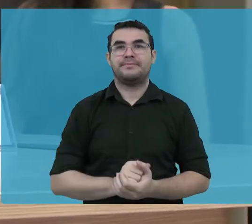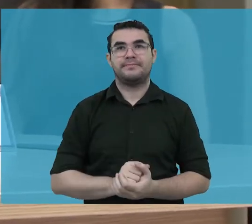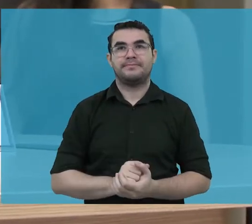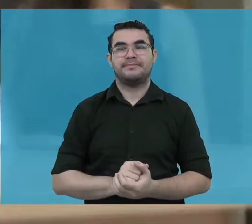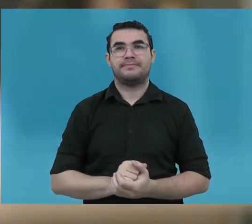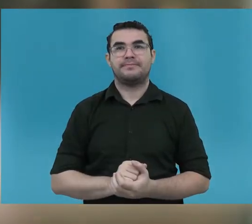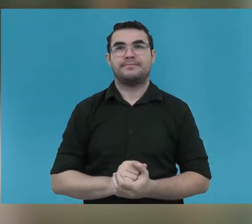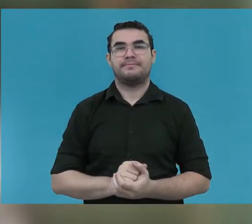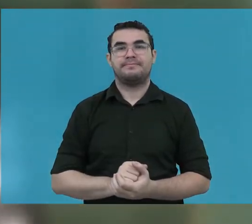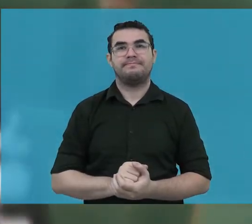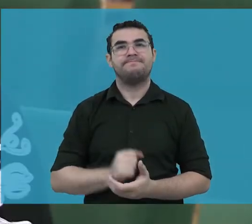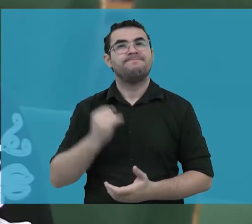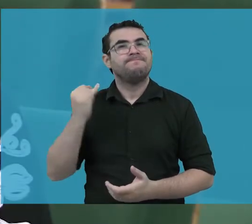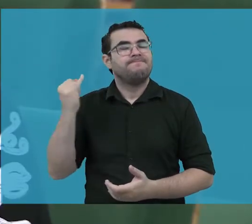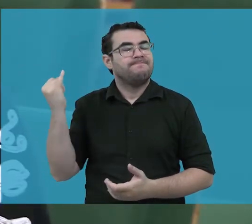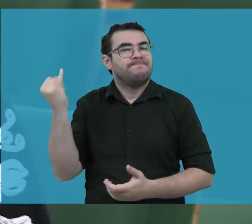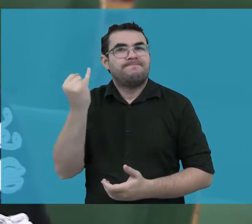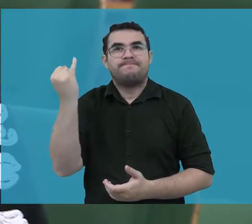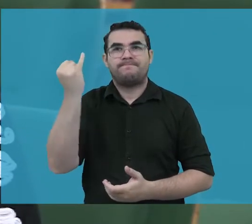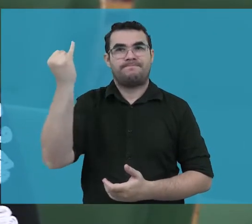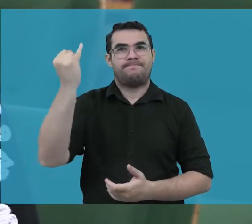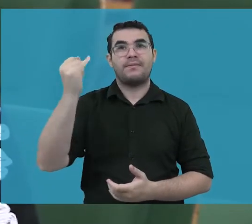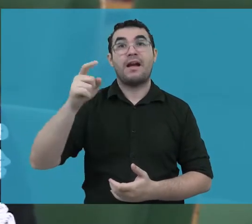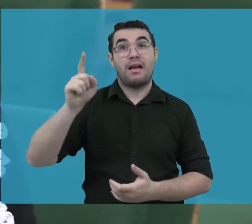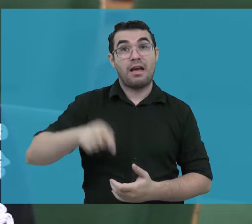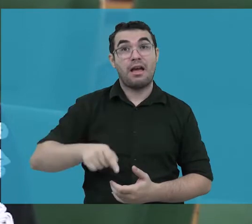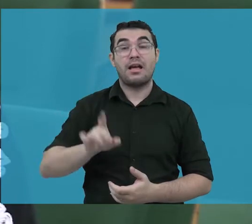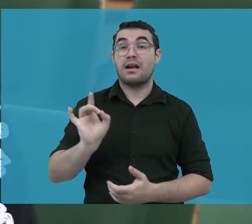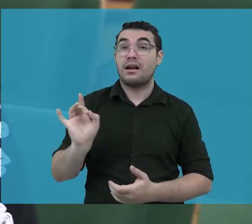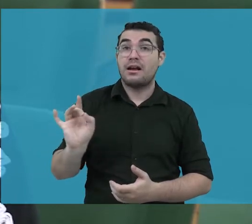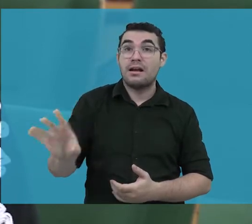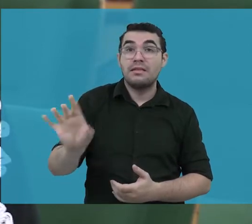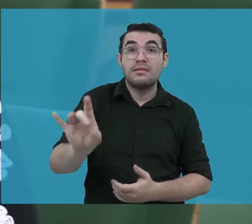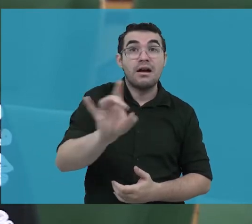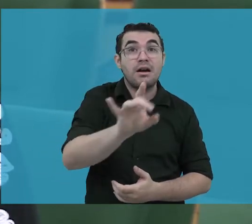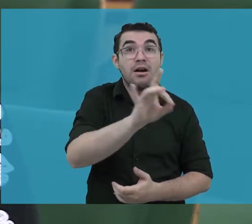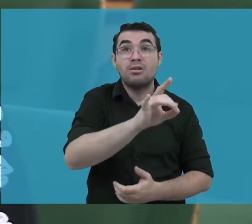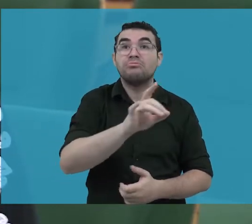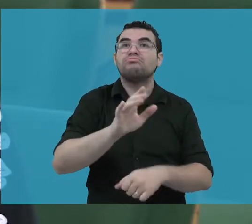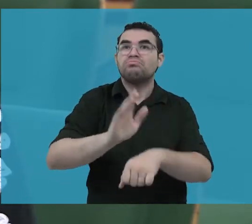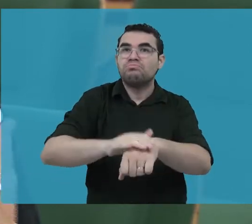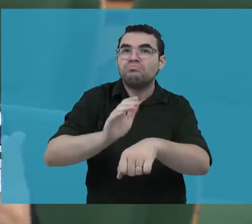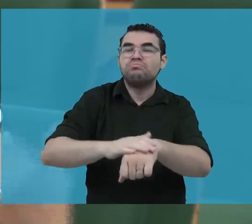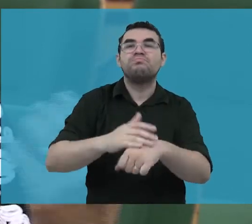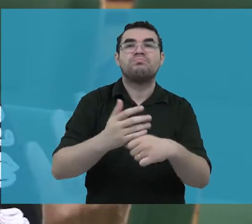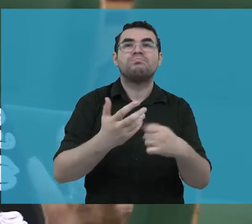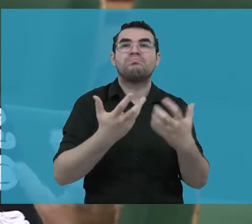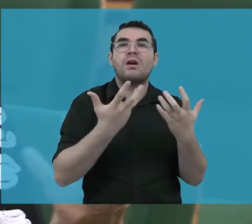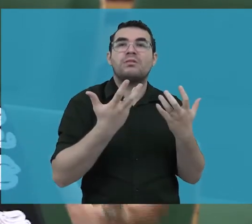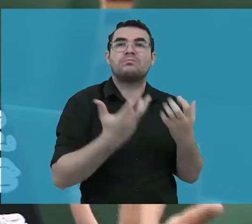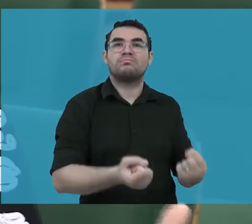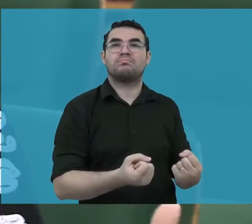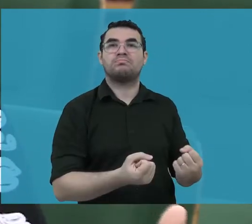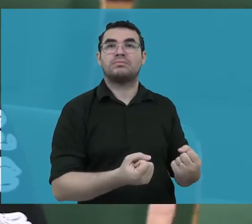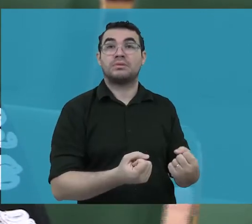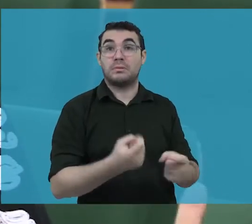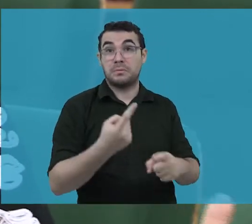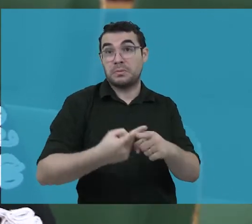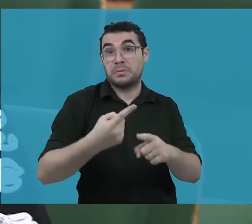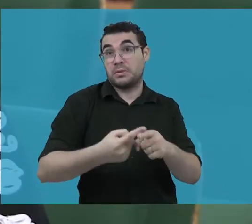sempre que necessário. O mais importante é a introjeção disso, porque código